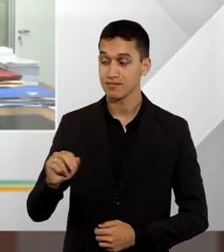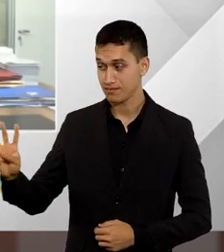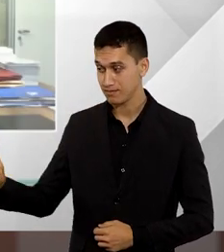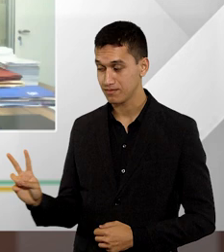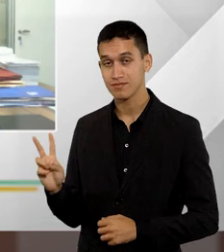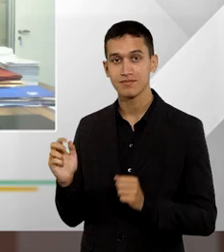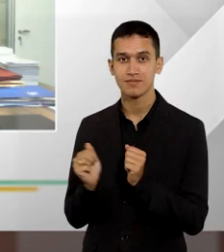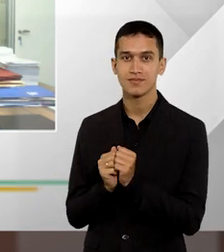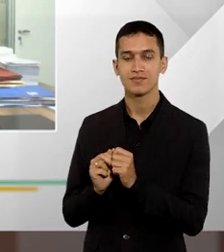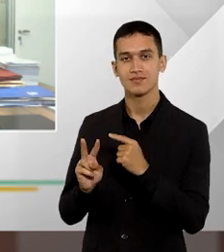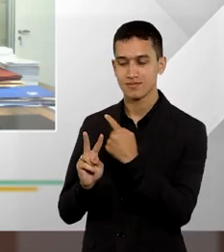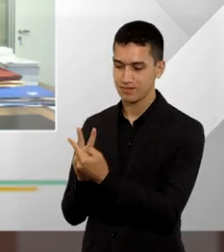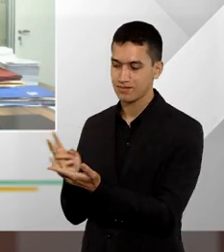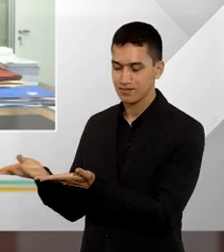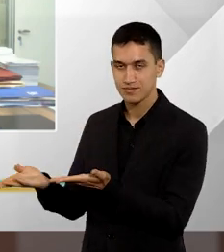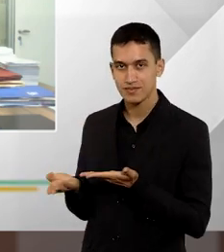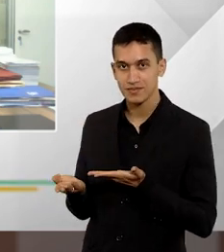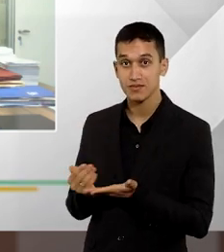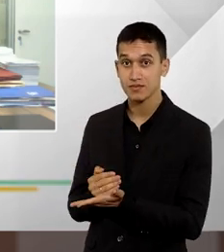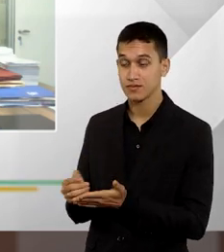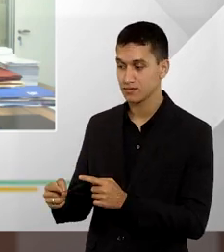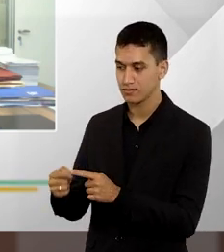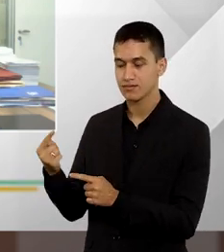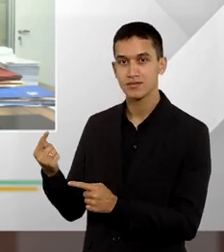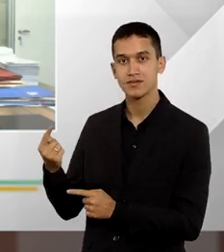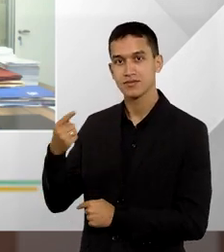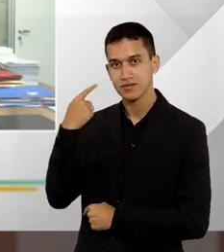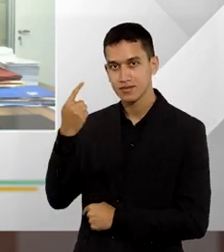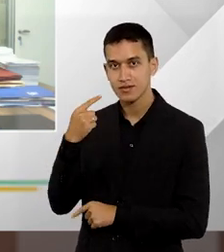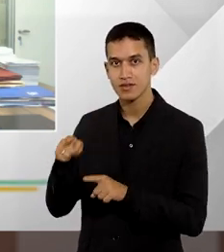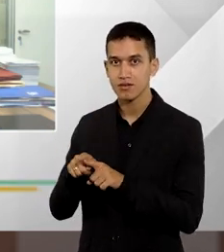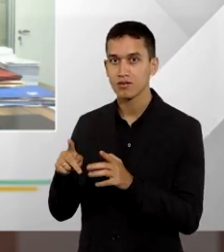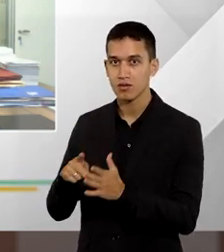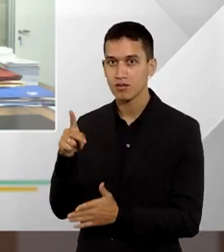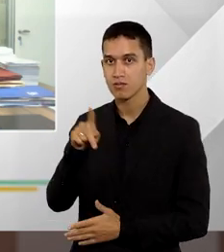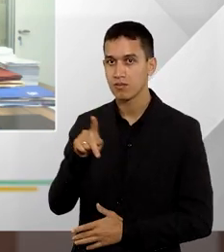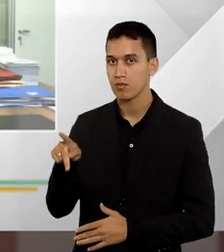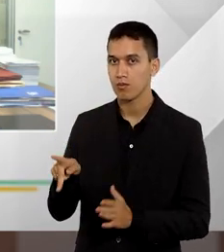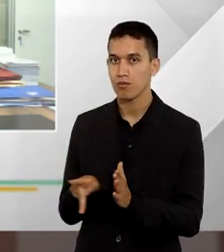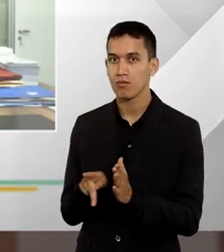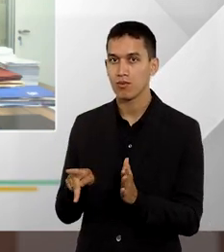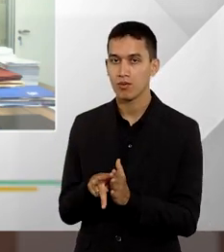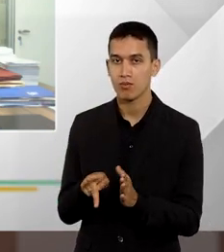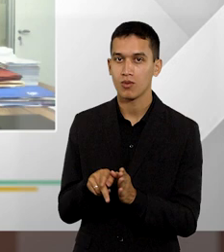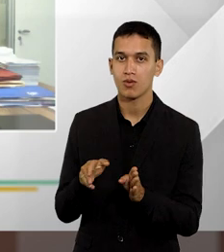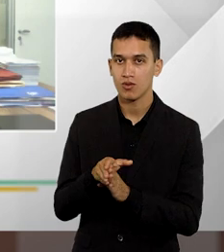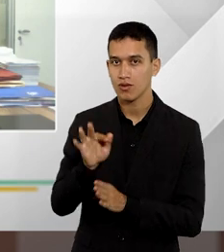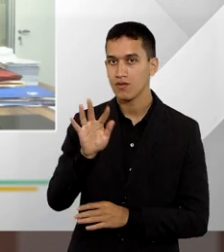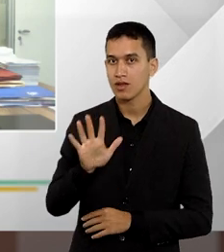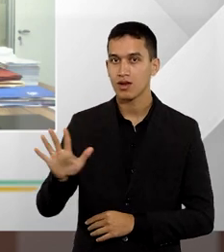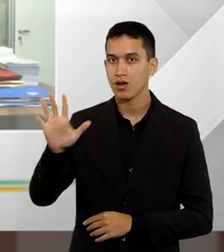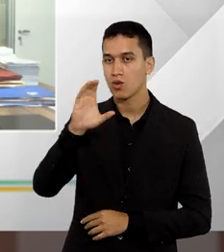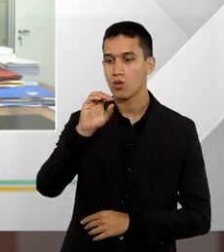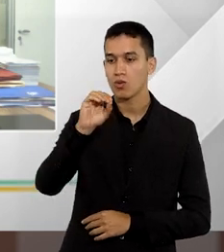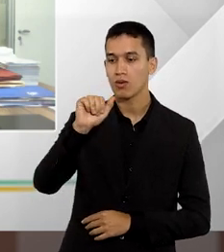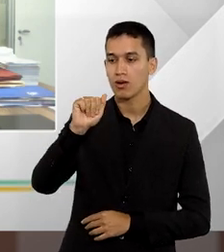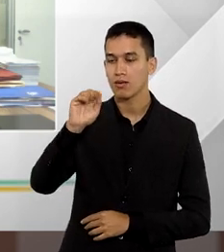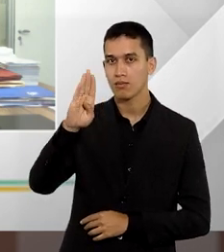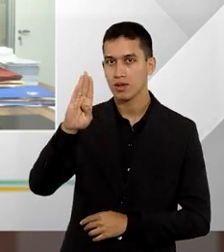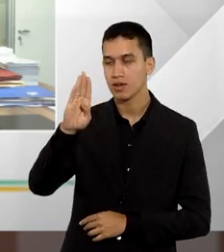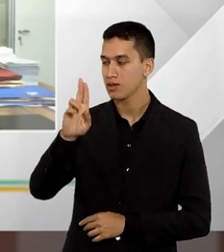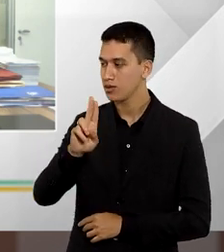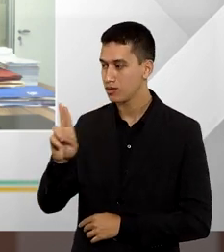meus dois convidados de hoje. começo pelo advogado e vice-presidente do Conselho Federal da OAB, doutor Rafael